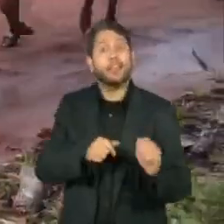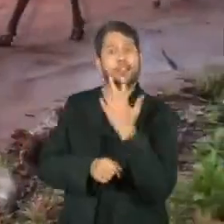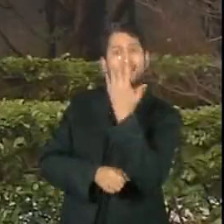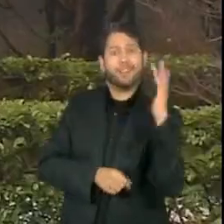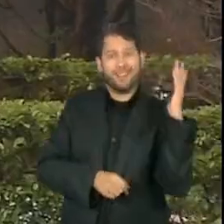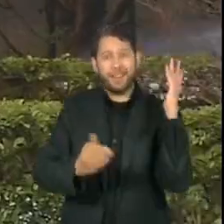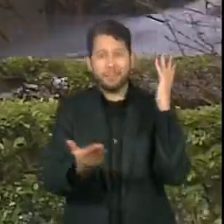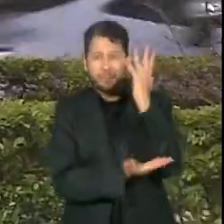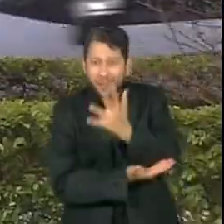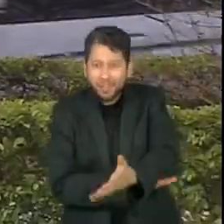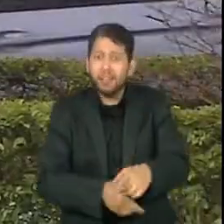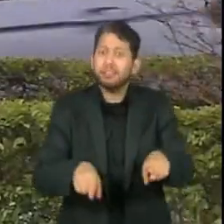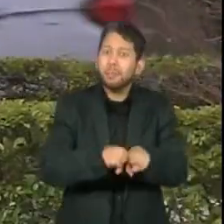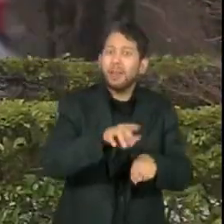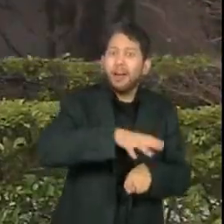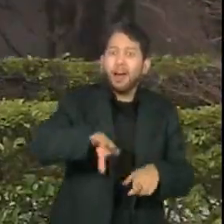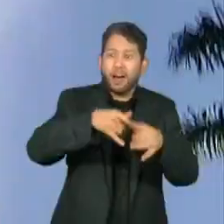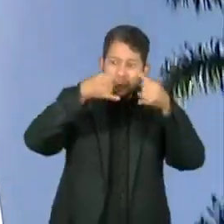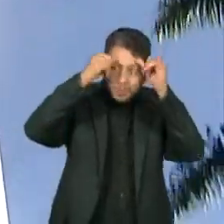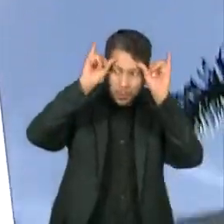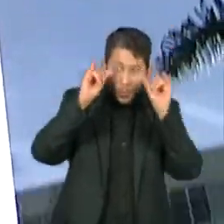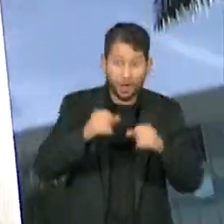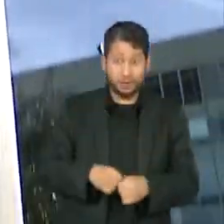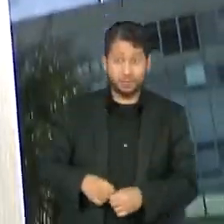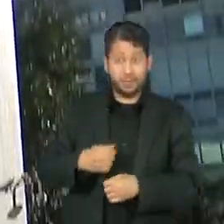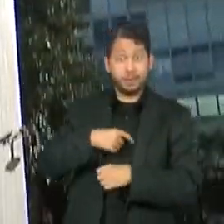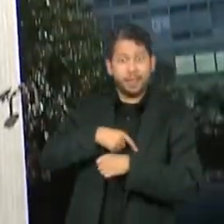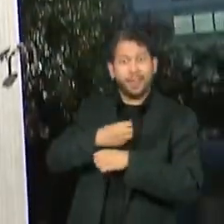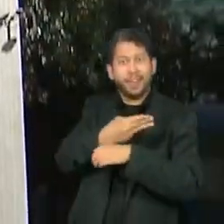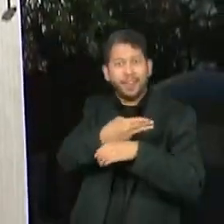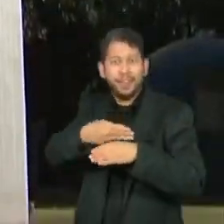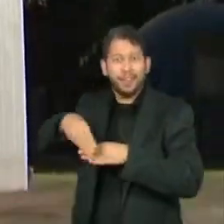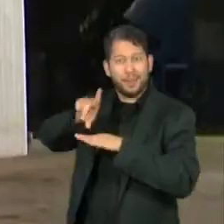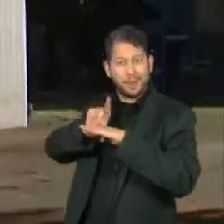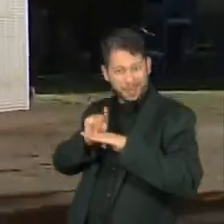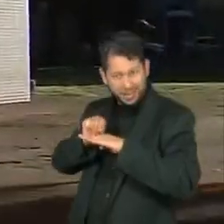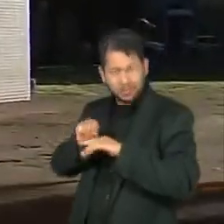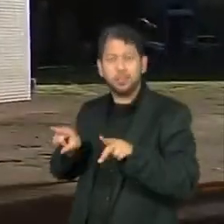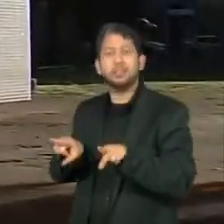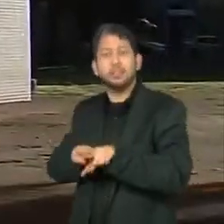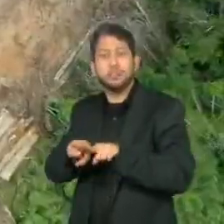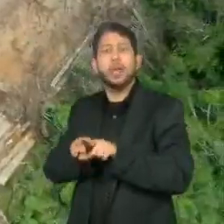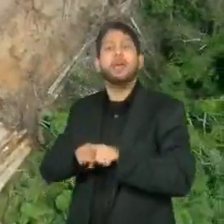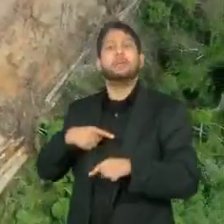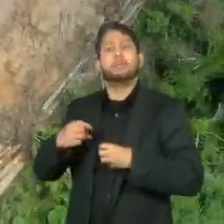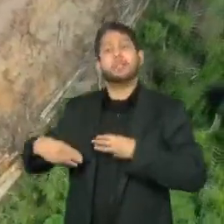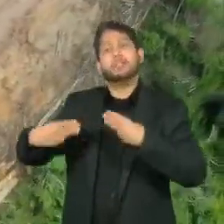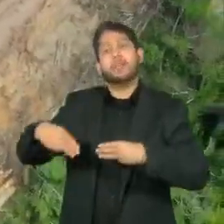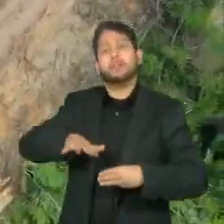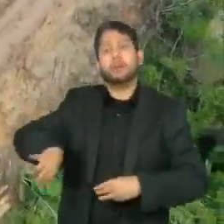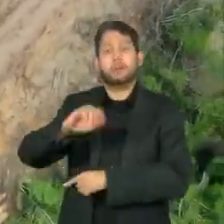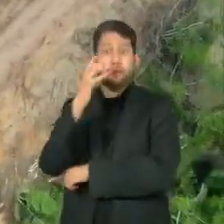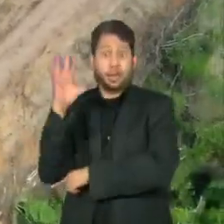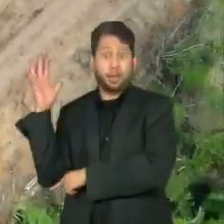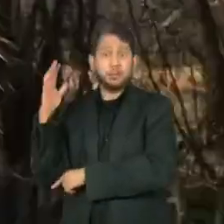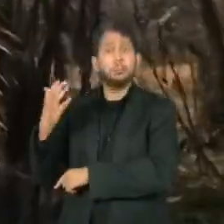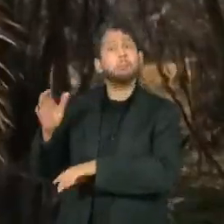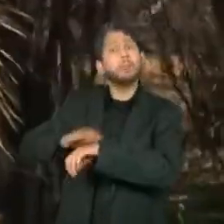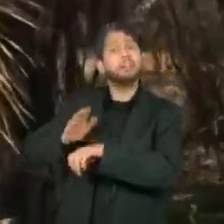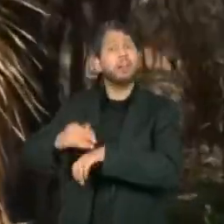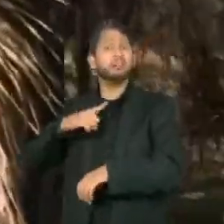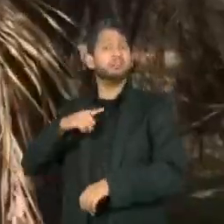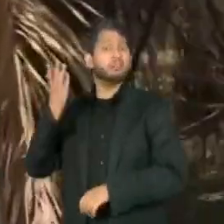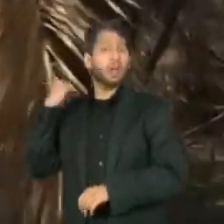agropecuário. Com o desmonte do Ibama e do Ministério do Meio Ambiente, a fiscalização, que já era falha, praticamente acabou.